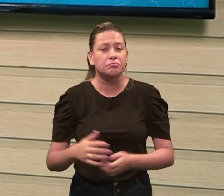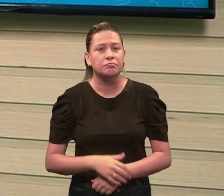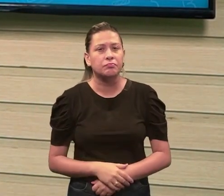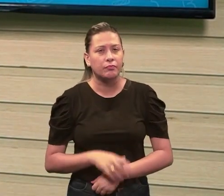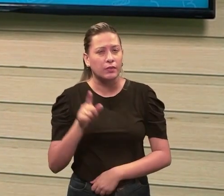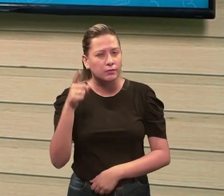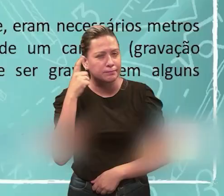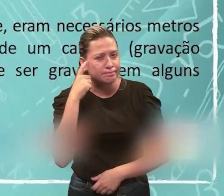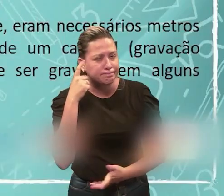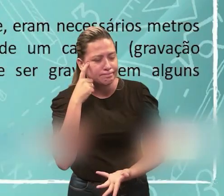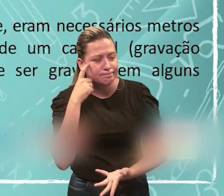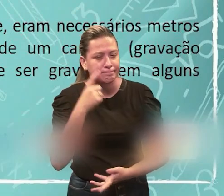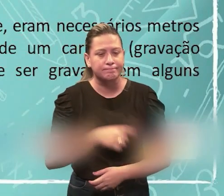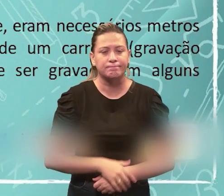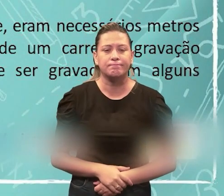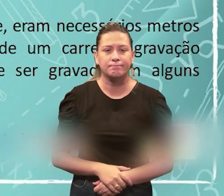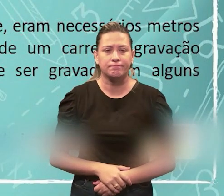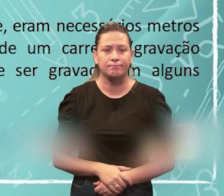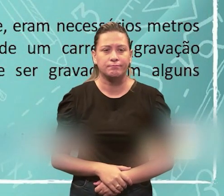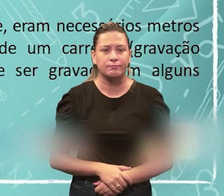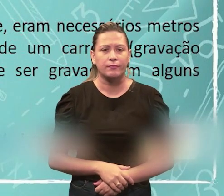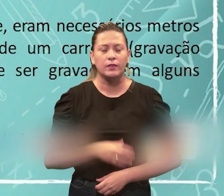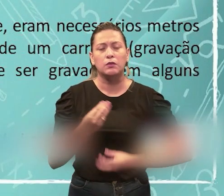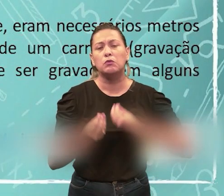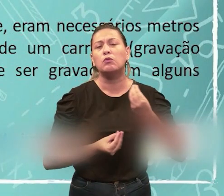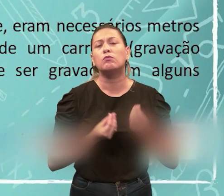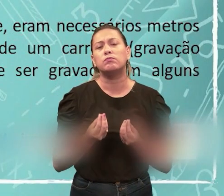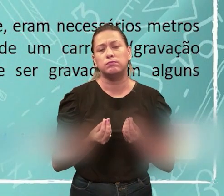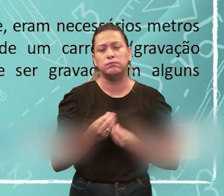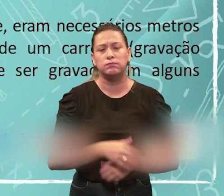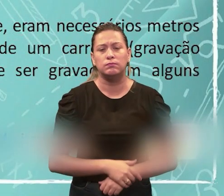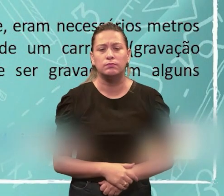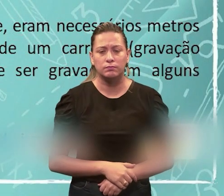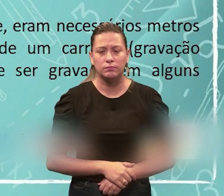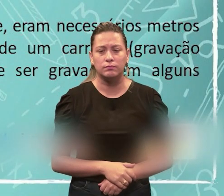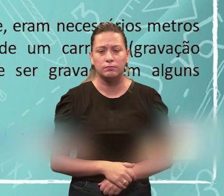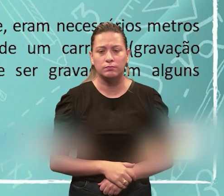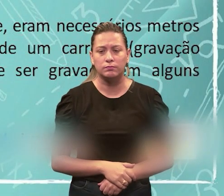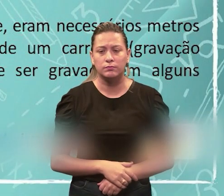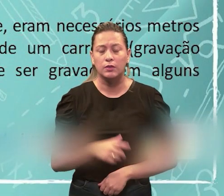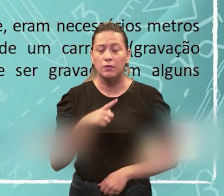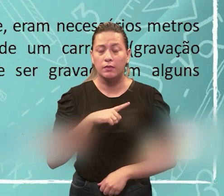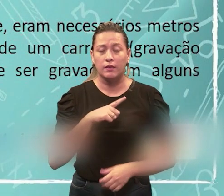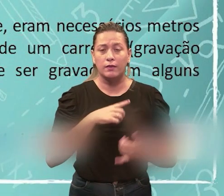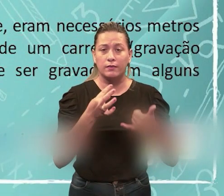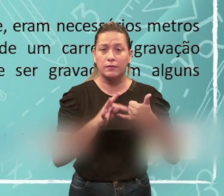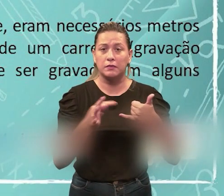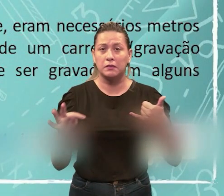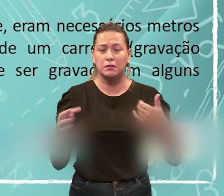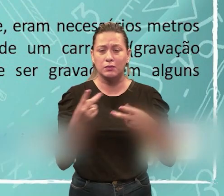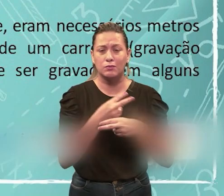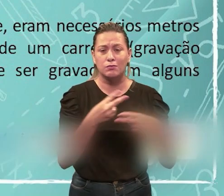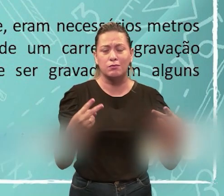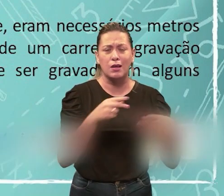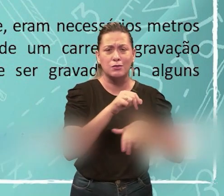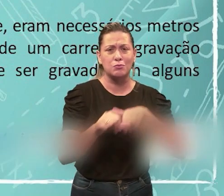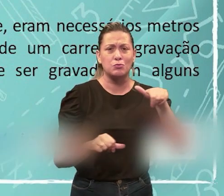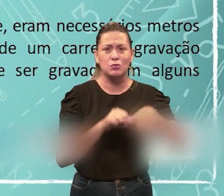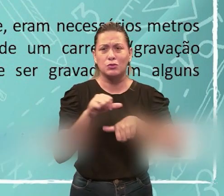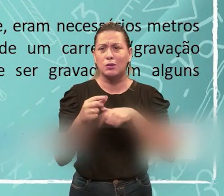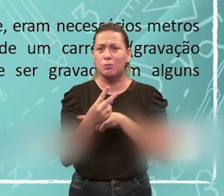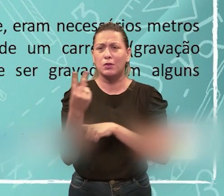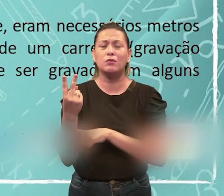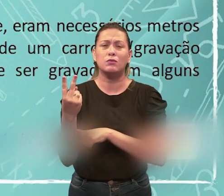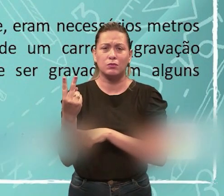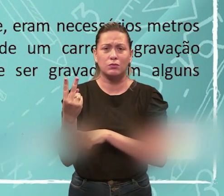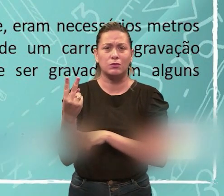refletindo aí. Como pode um sinal que tem infinitos níveis de tensão ser convertido para apenas dois níveis,